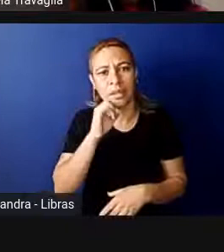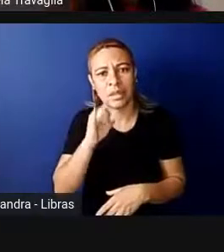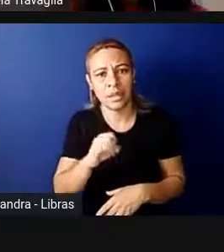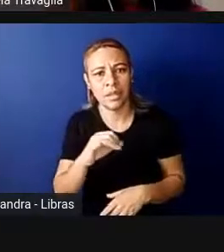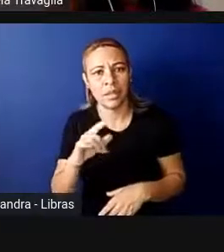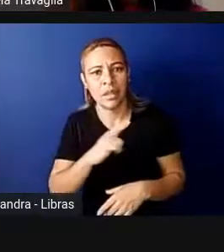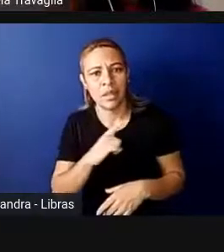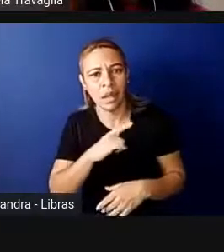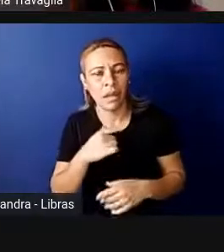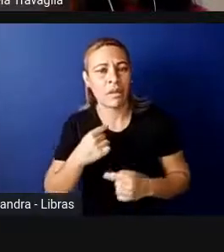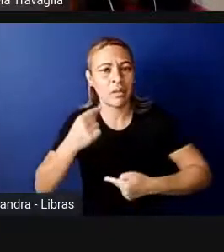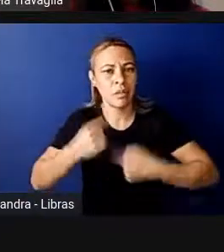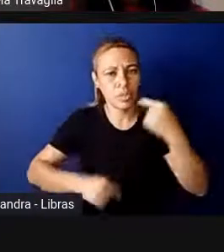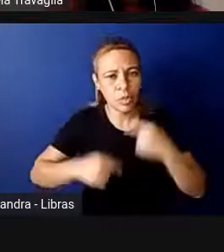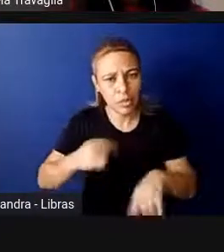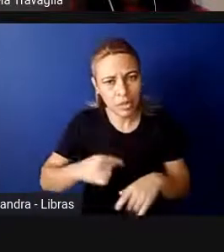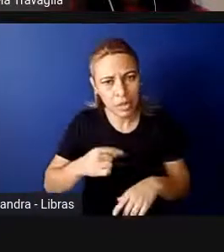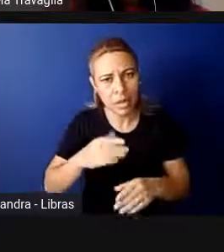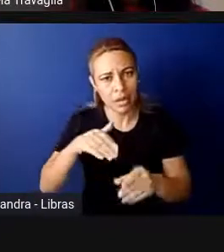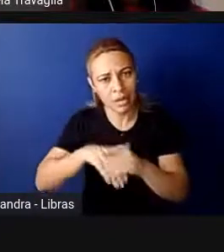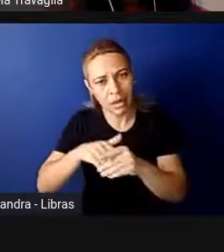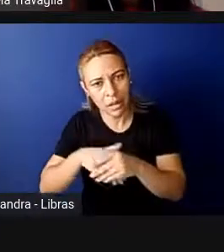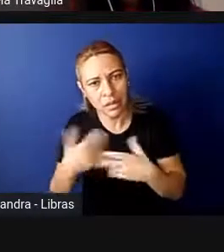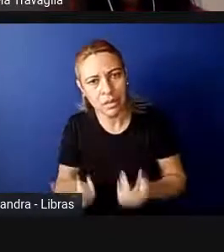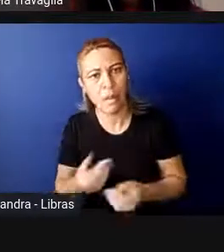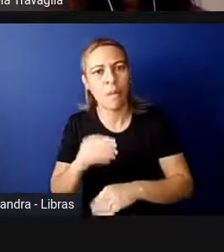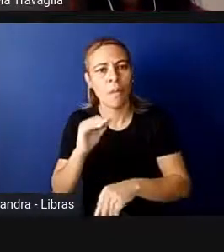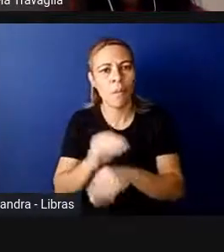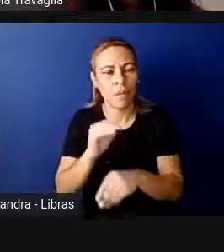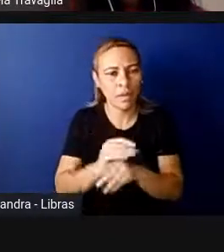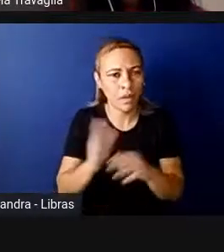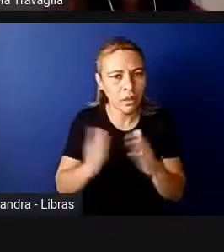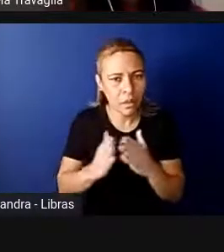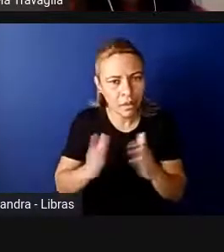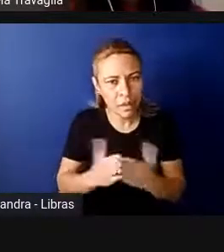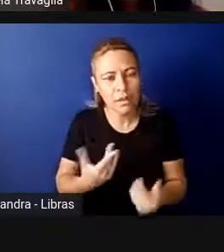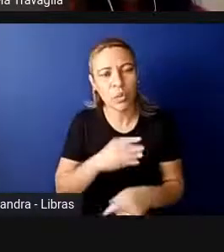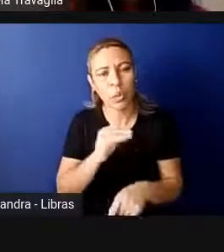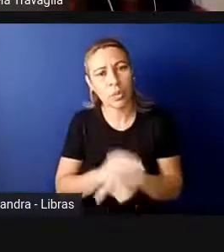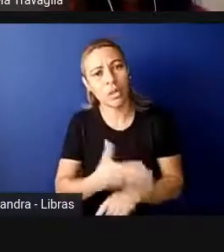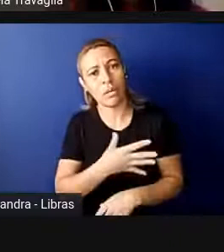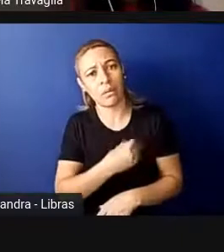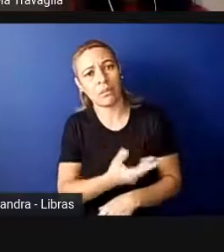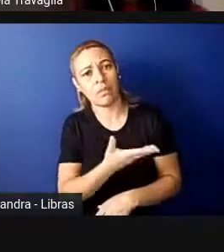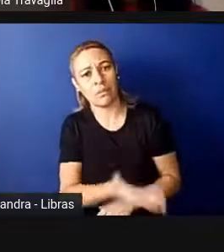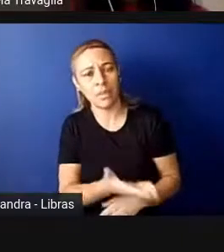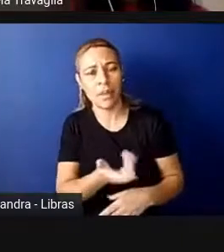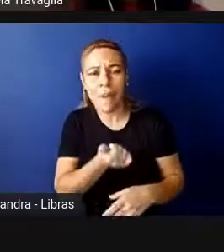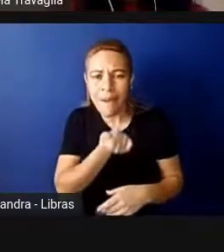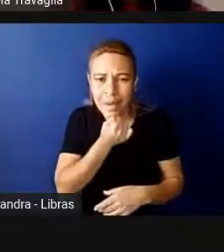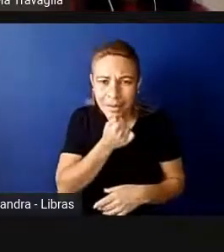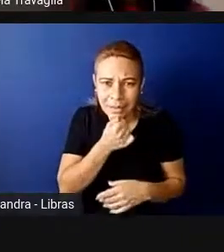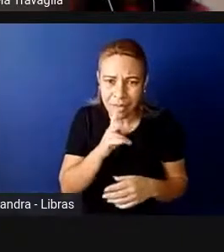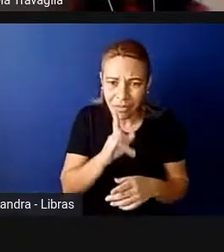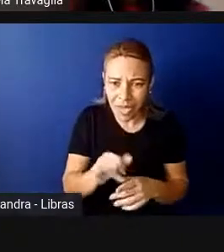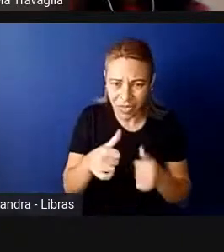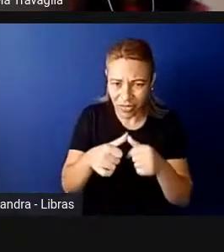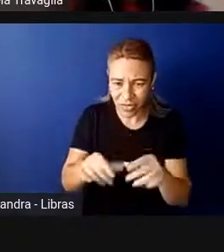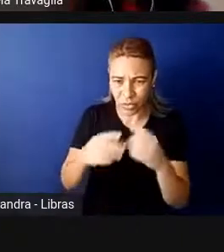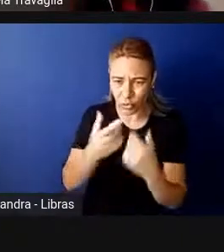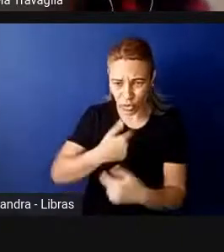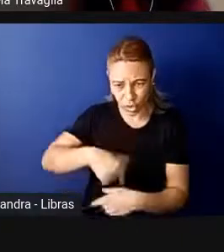eleição, nós temos que cuidar da casa, nós temos que cuidar do menino, e ainda vai ficar só sobre a nossa